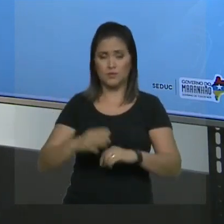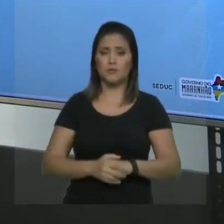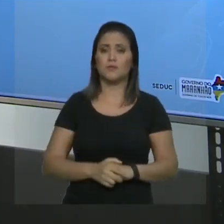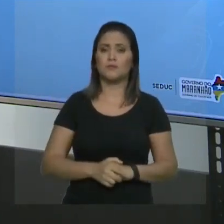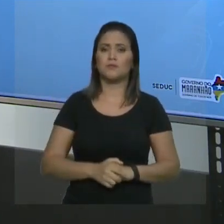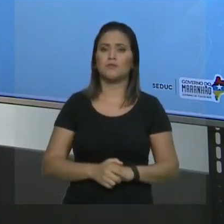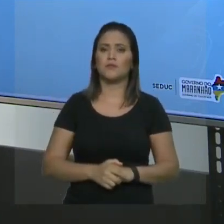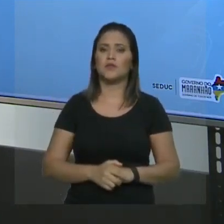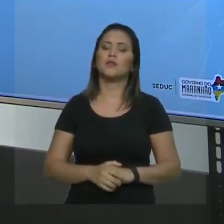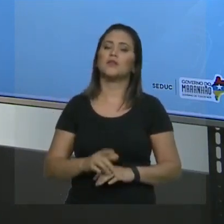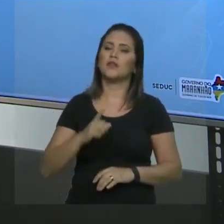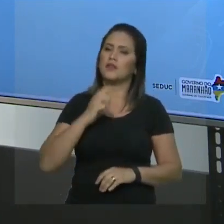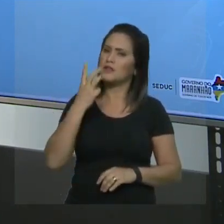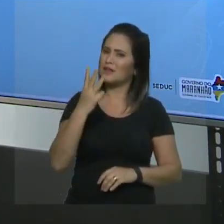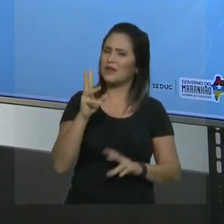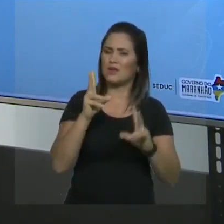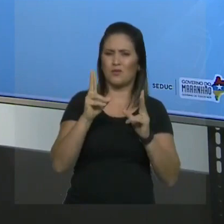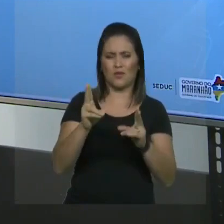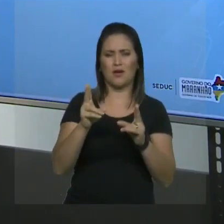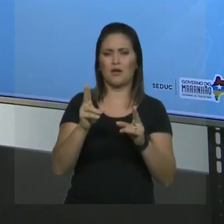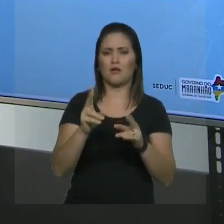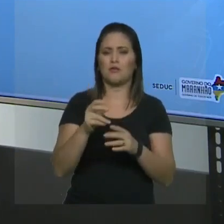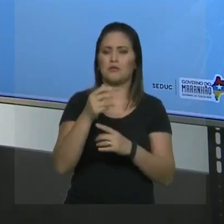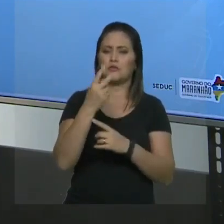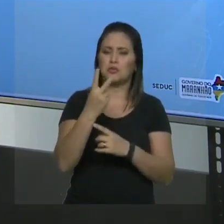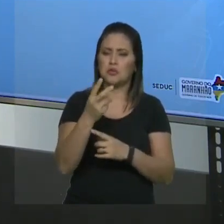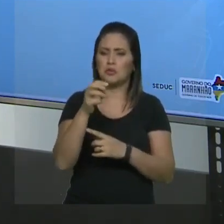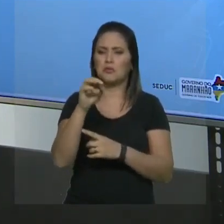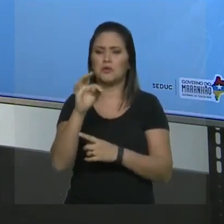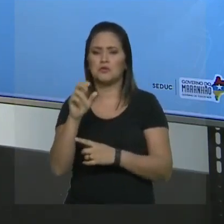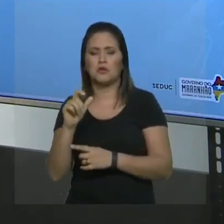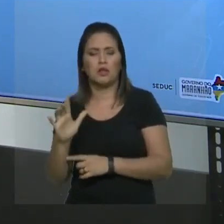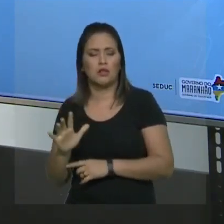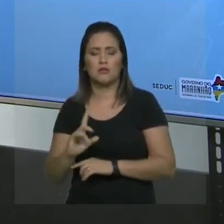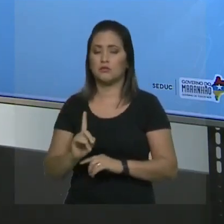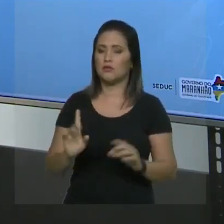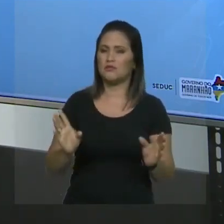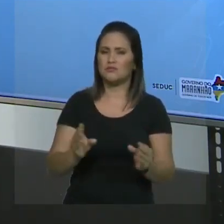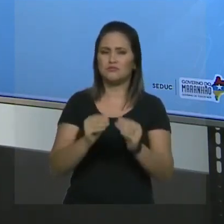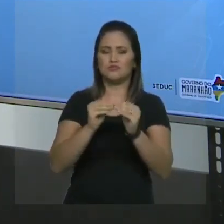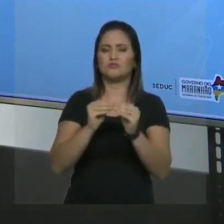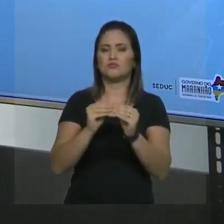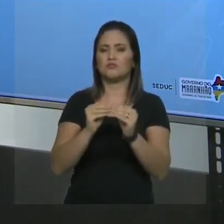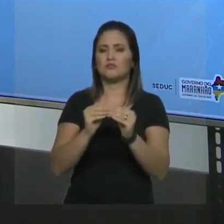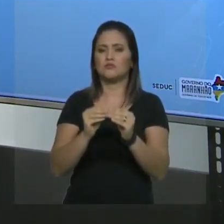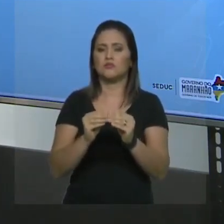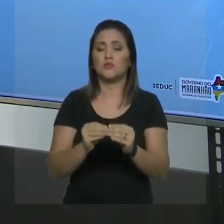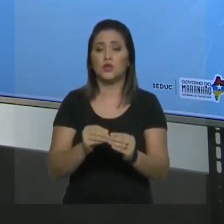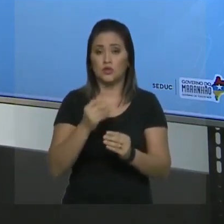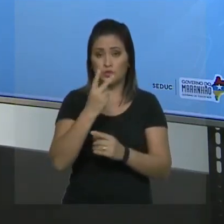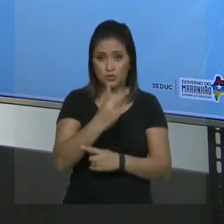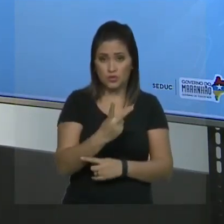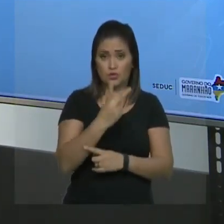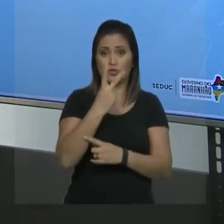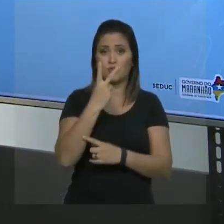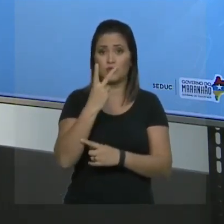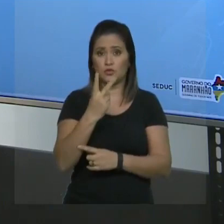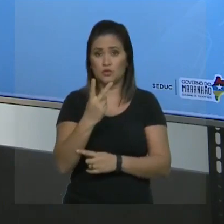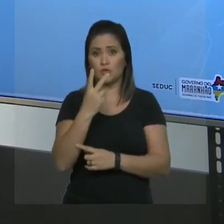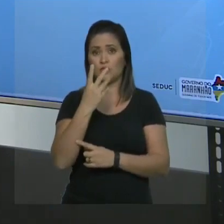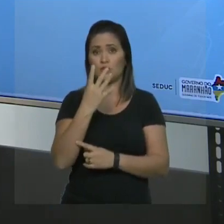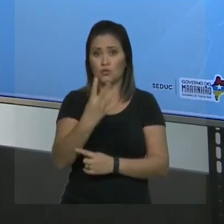2-metil, 2-metil, 4-metil, eu simplifico. 2-2-4-trimetil.